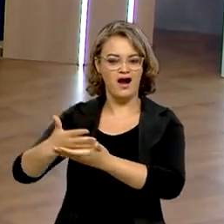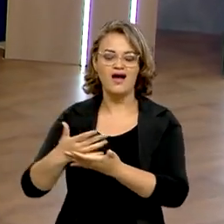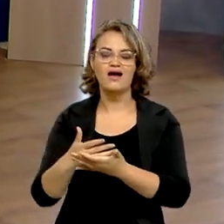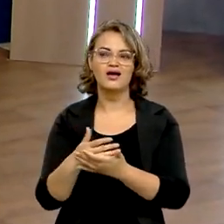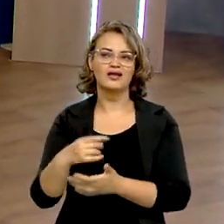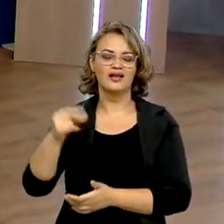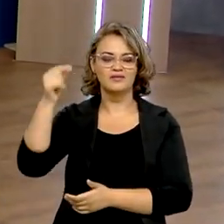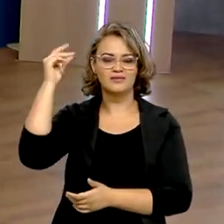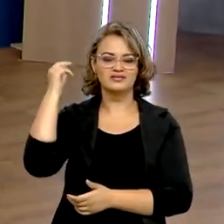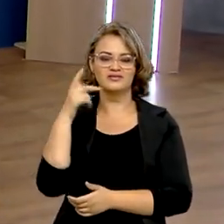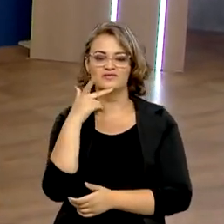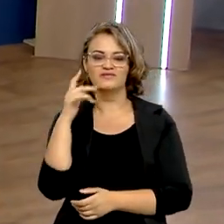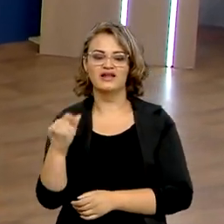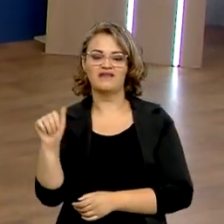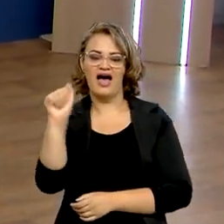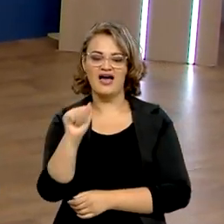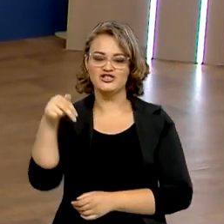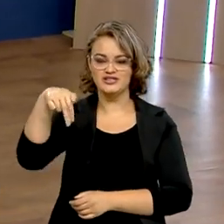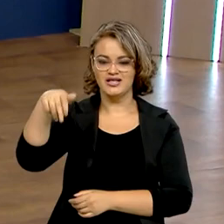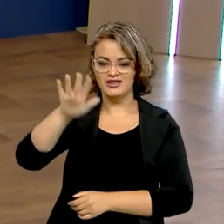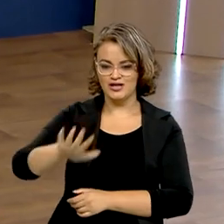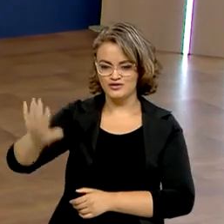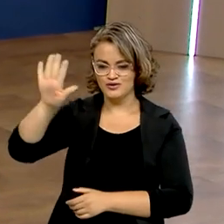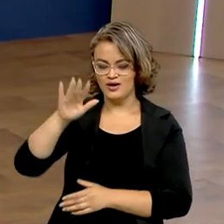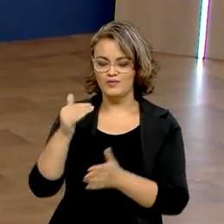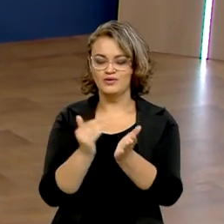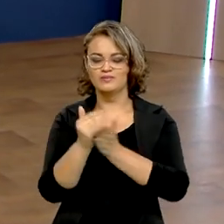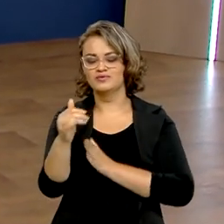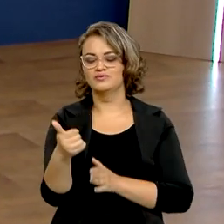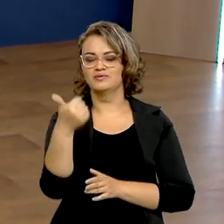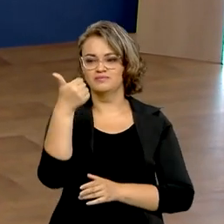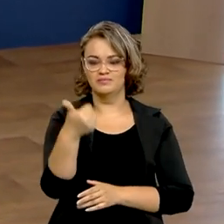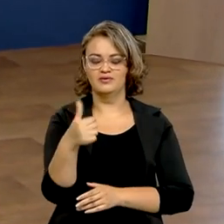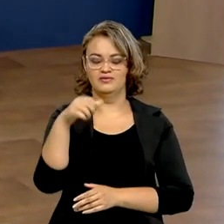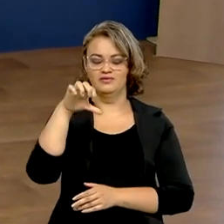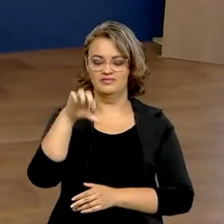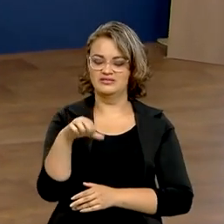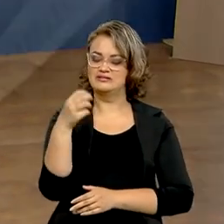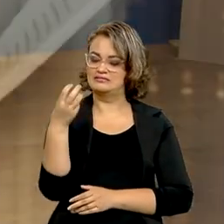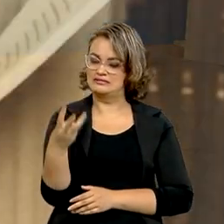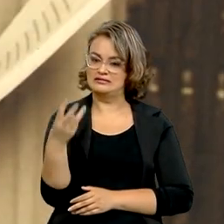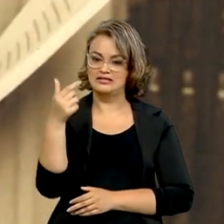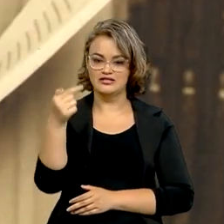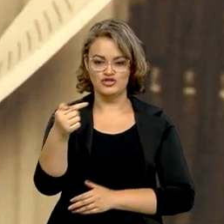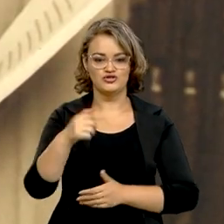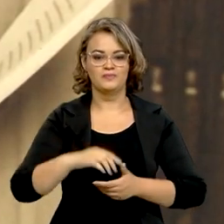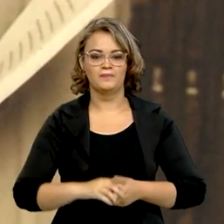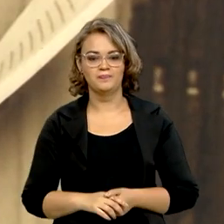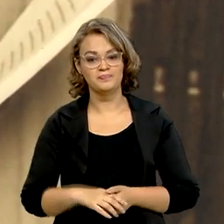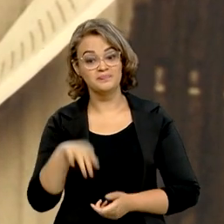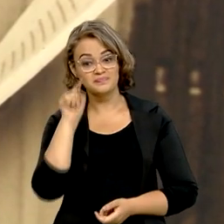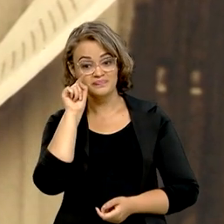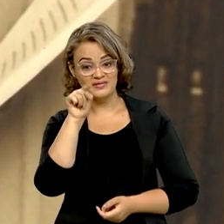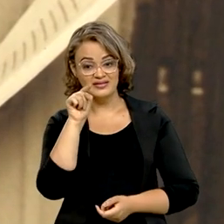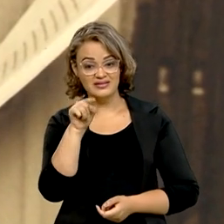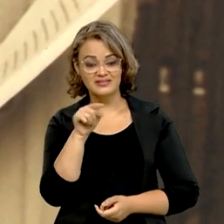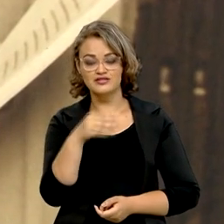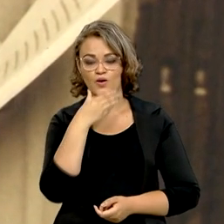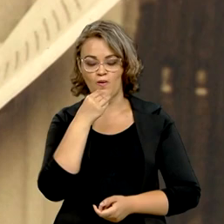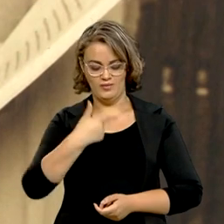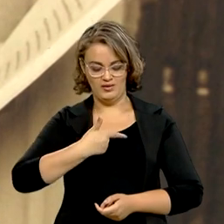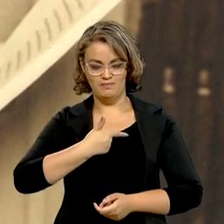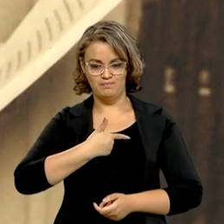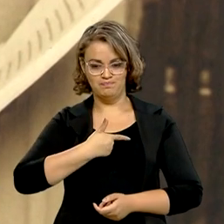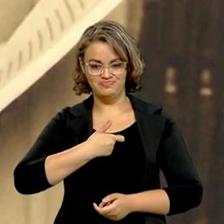quando era chamada de Agência Nacional, fundada em 1937. Este é Getúlio Vargas,